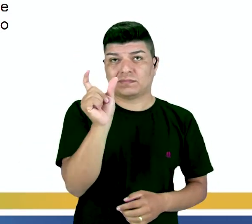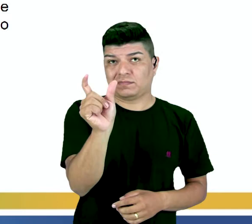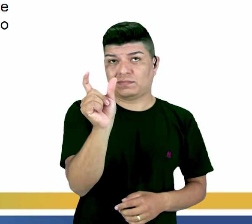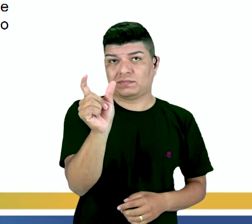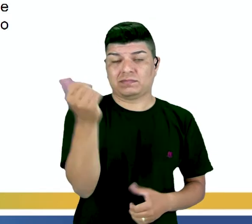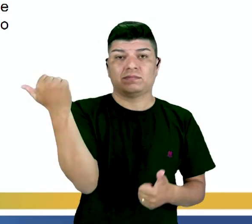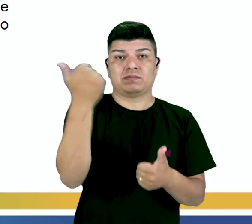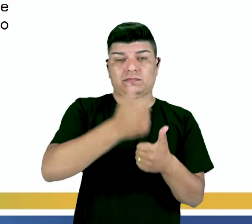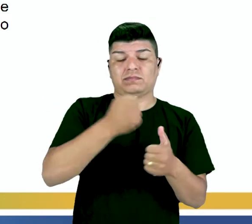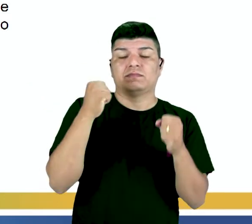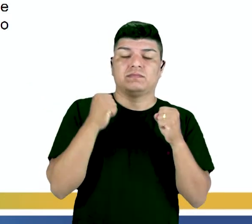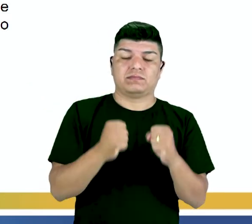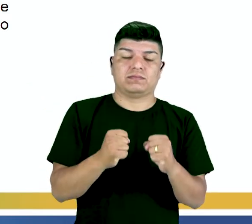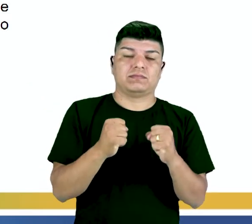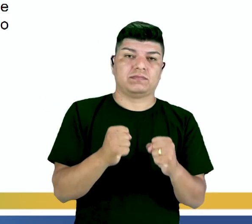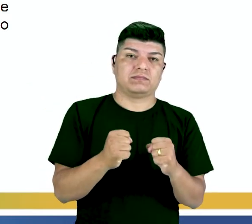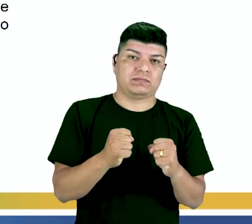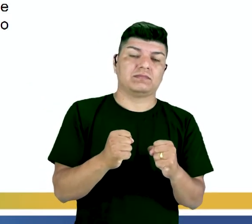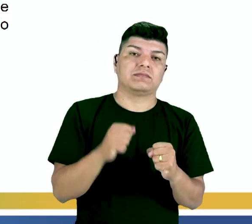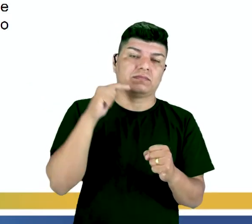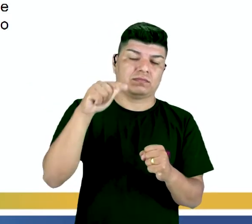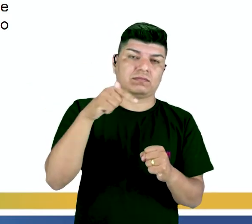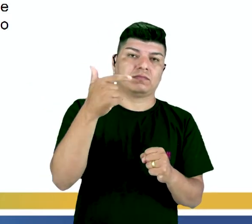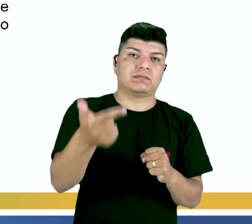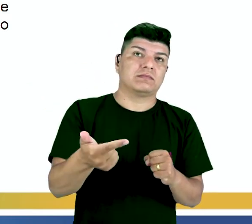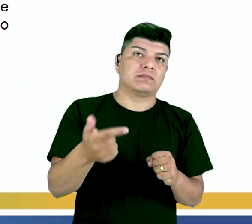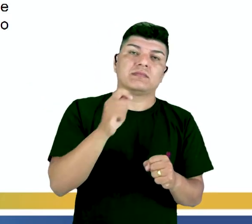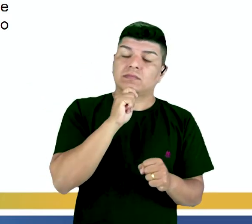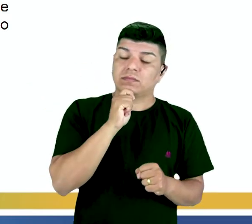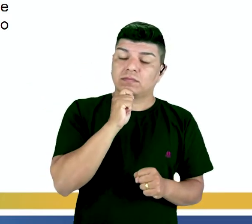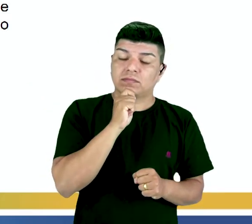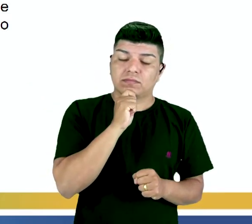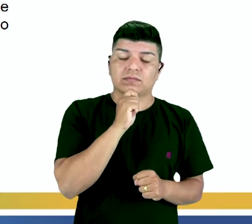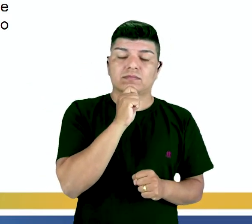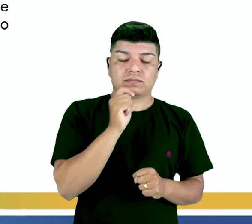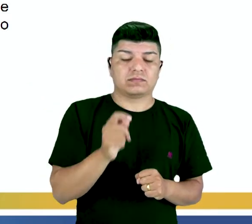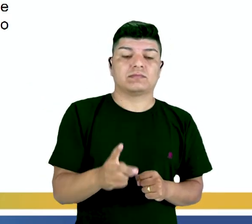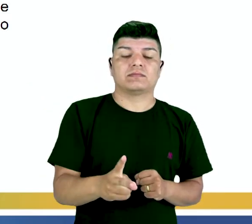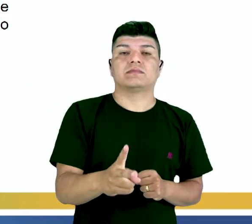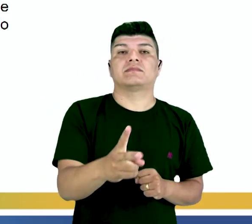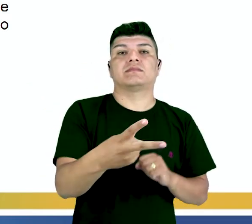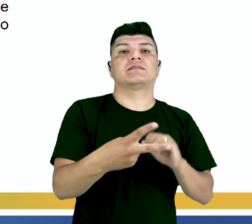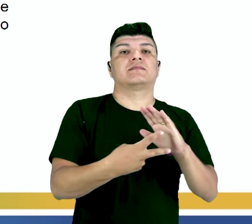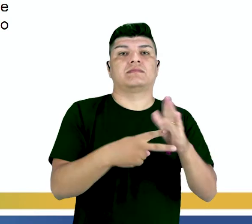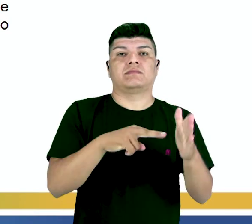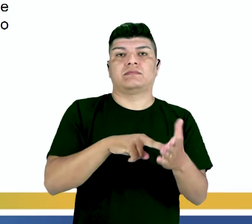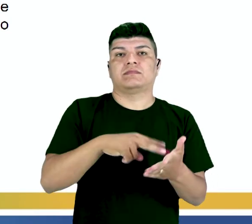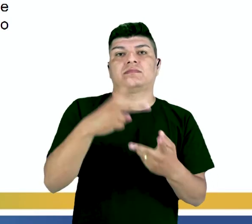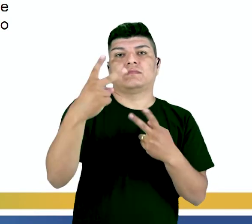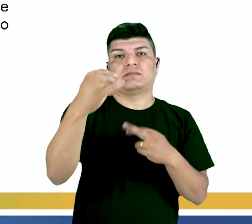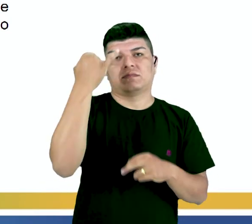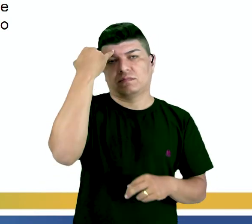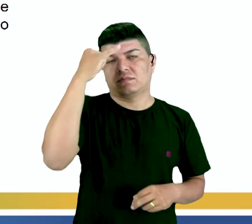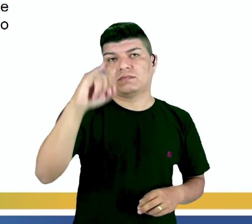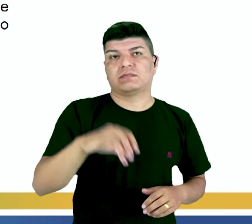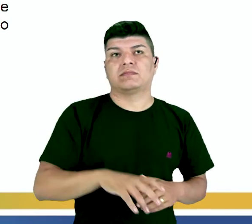que podem ser substituídas por outra, ainda assim, continuaria com a mesma ideia sendo mostrada. Então, nós temos aí